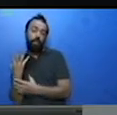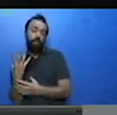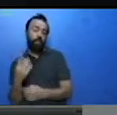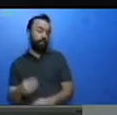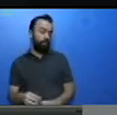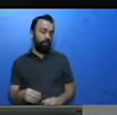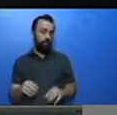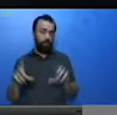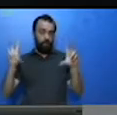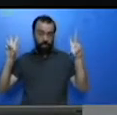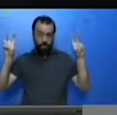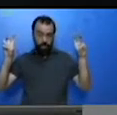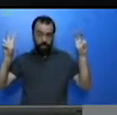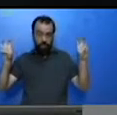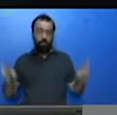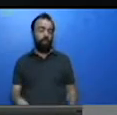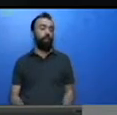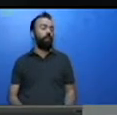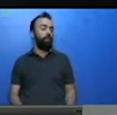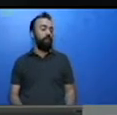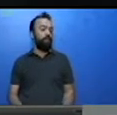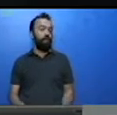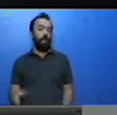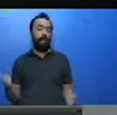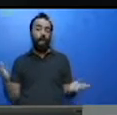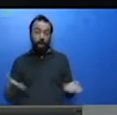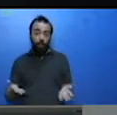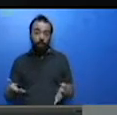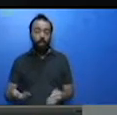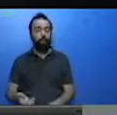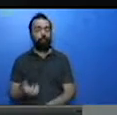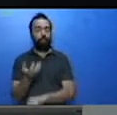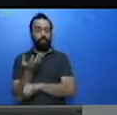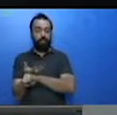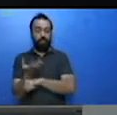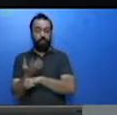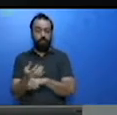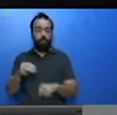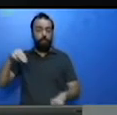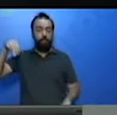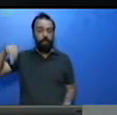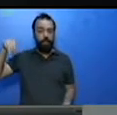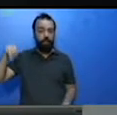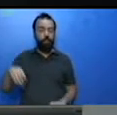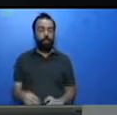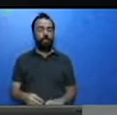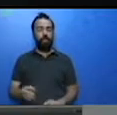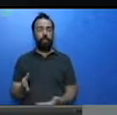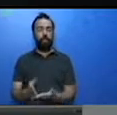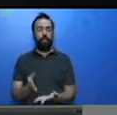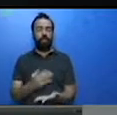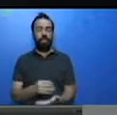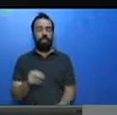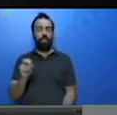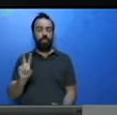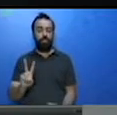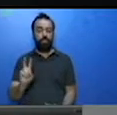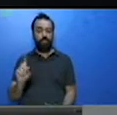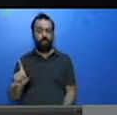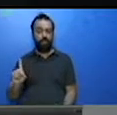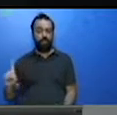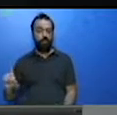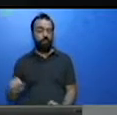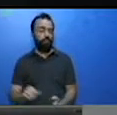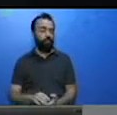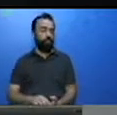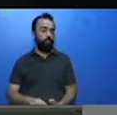Agora, vamos passar para a aula de Matemática, na página 211. E